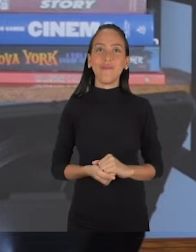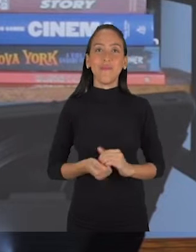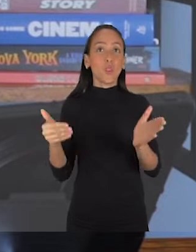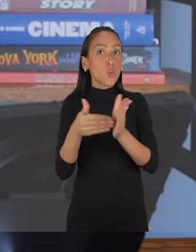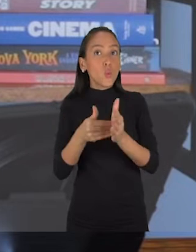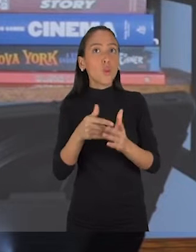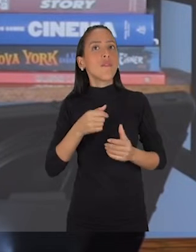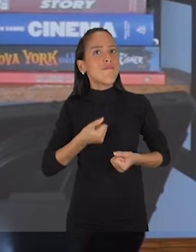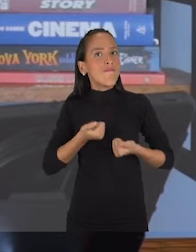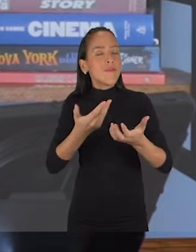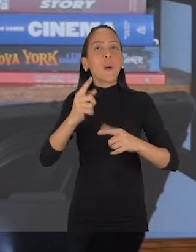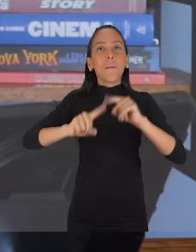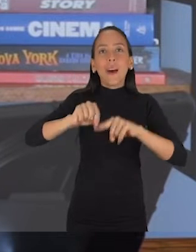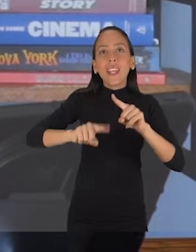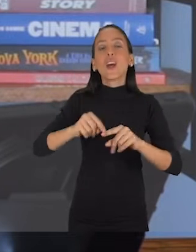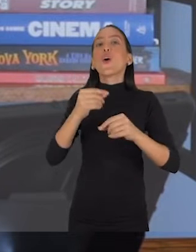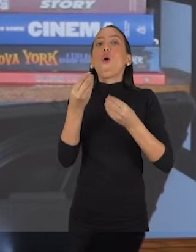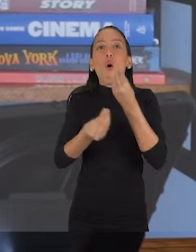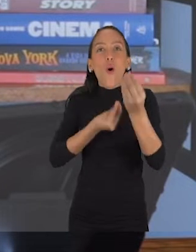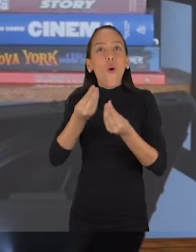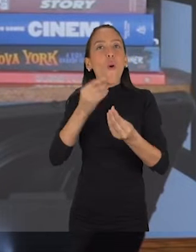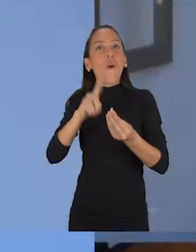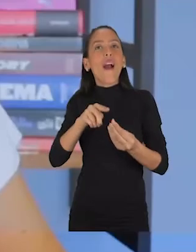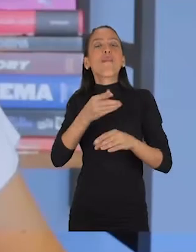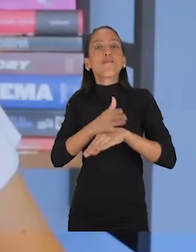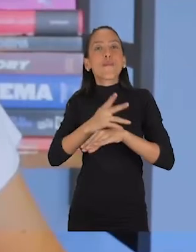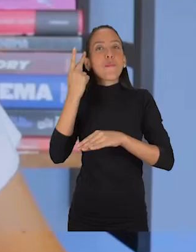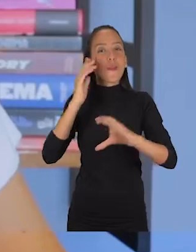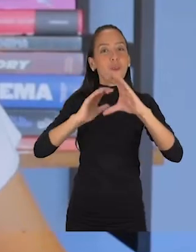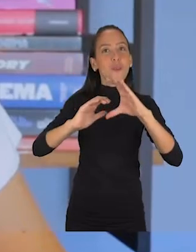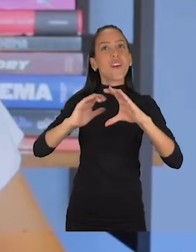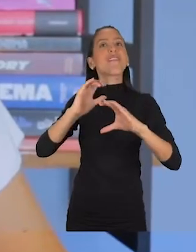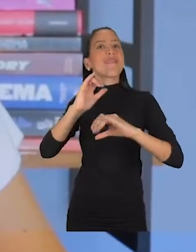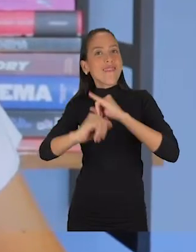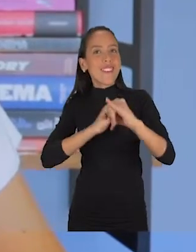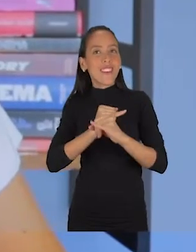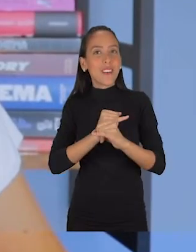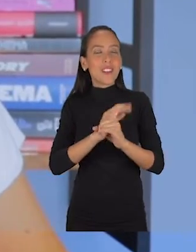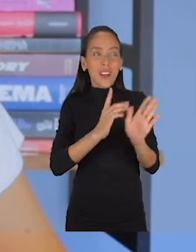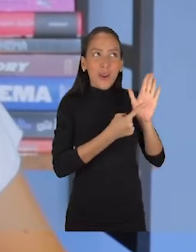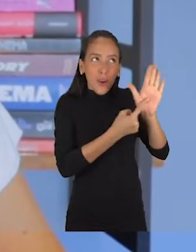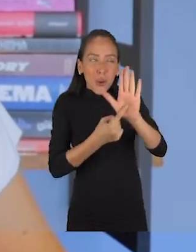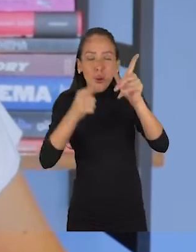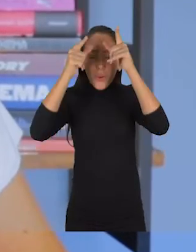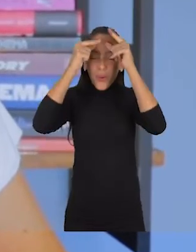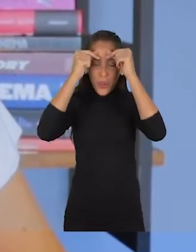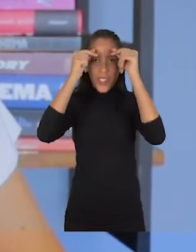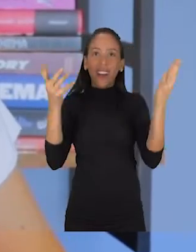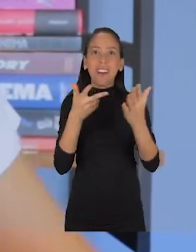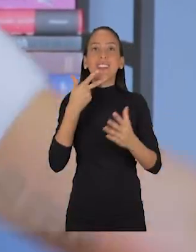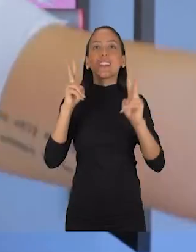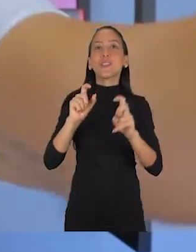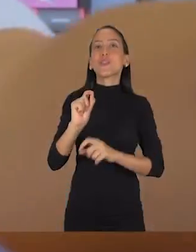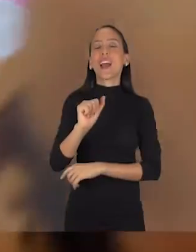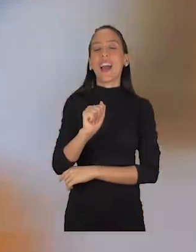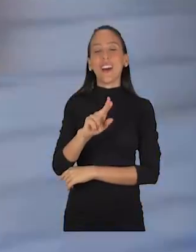preparou um material muito bacana sobre práticas em comunicação digital. Todo mundo devidamente apresentado? Então, bora falar de audiovisual